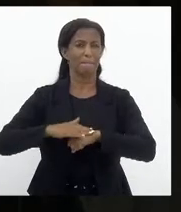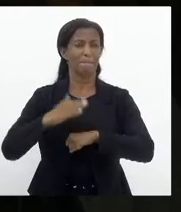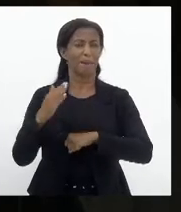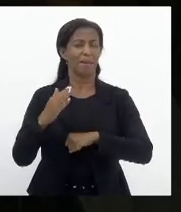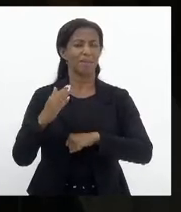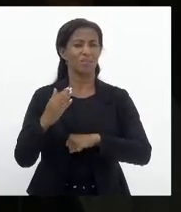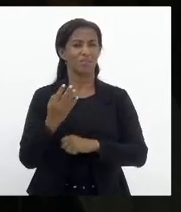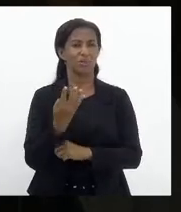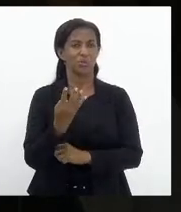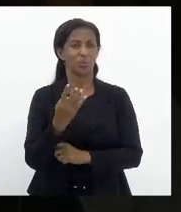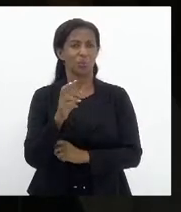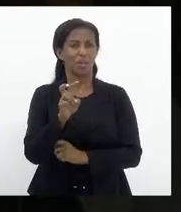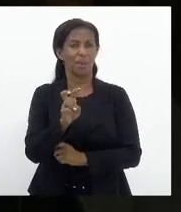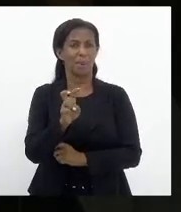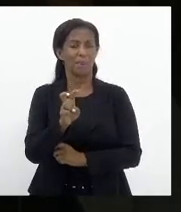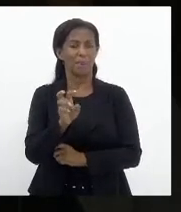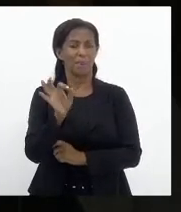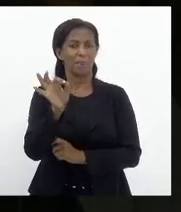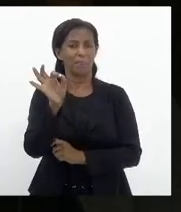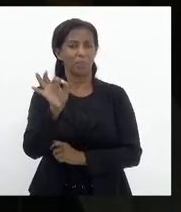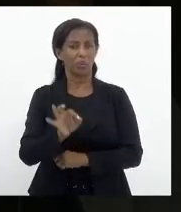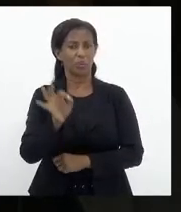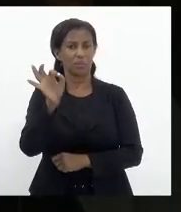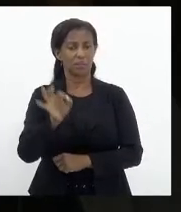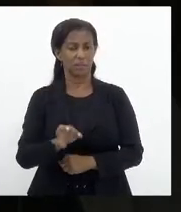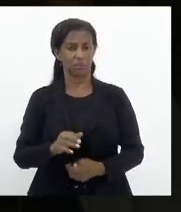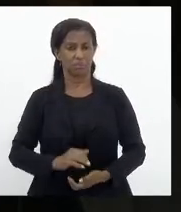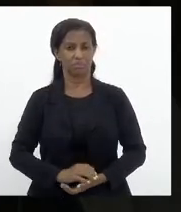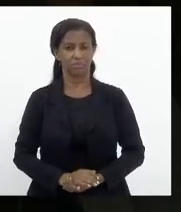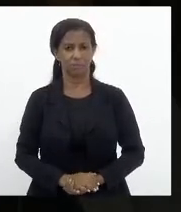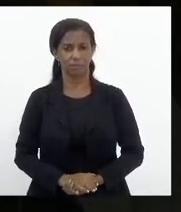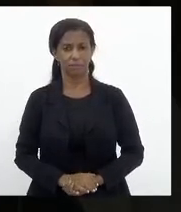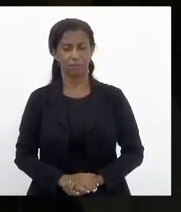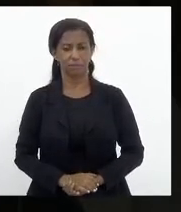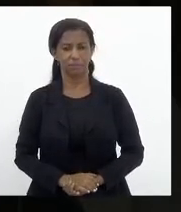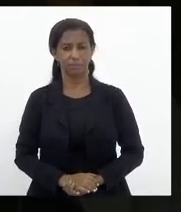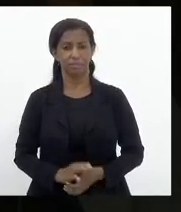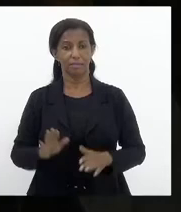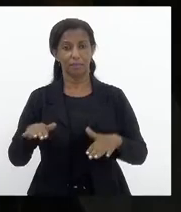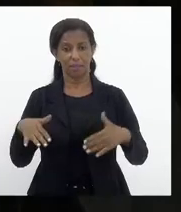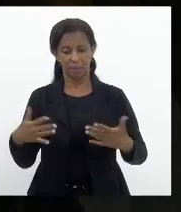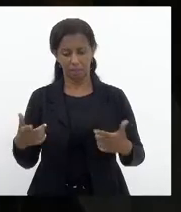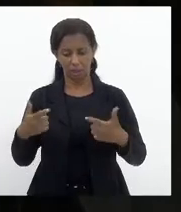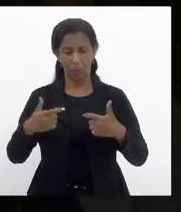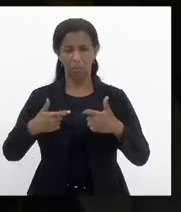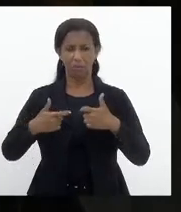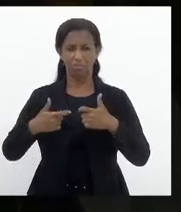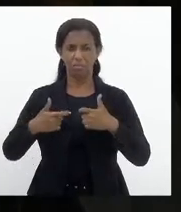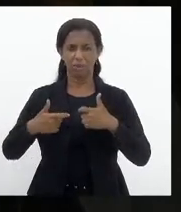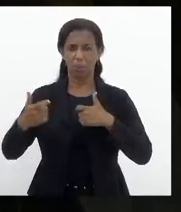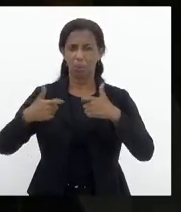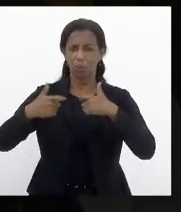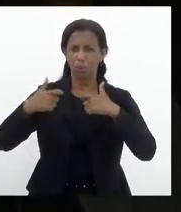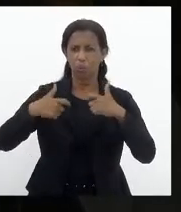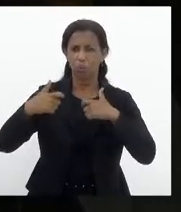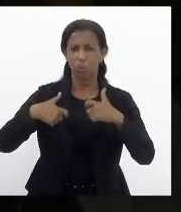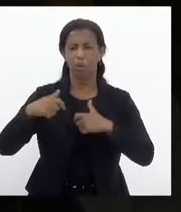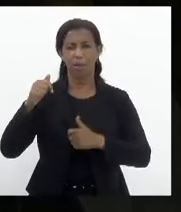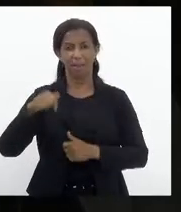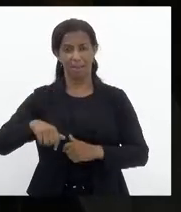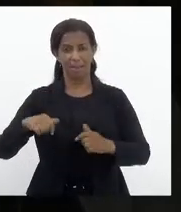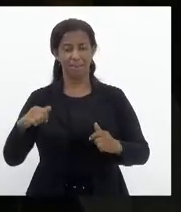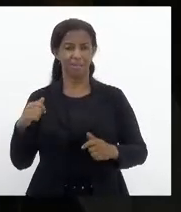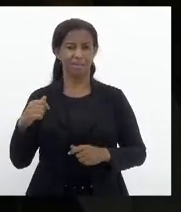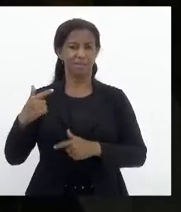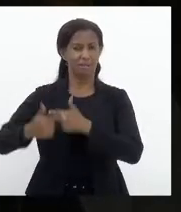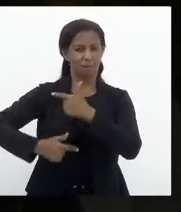45%. Então, uma das lutas, uma das bandeiras desta Casa,